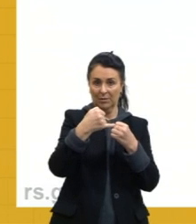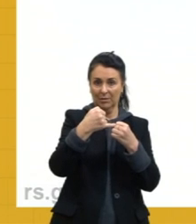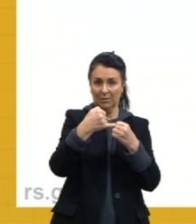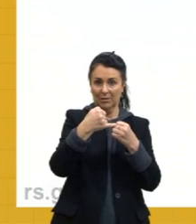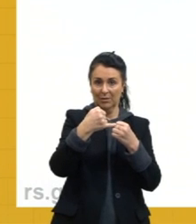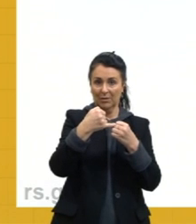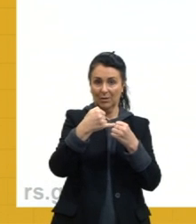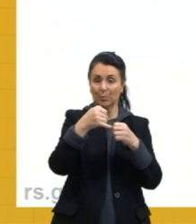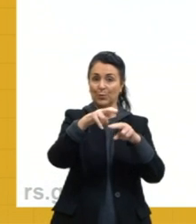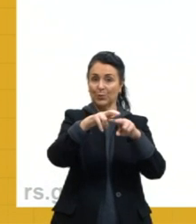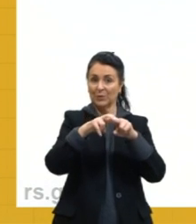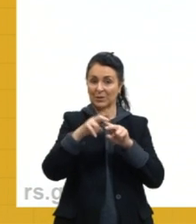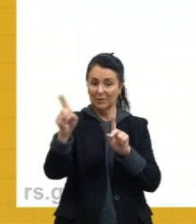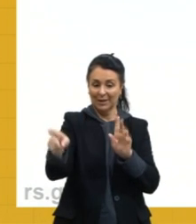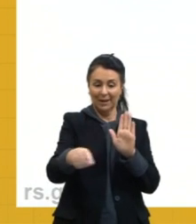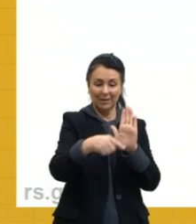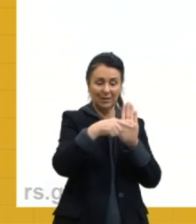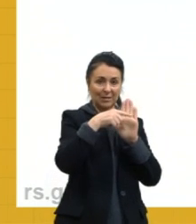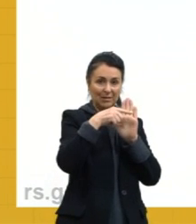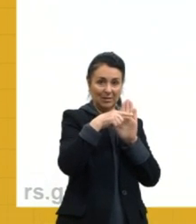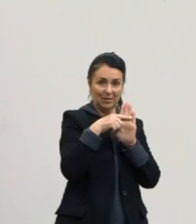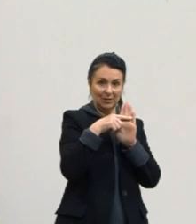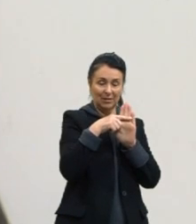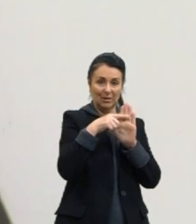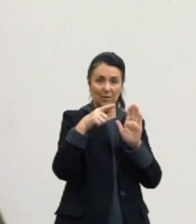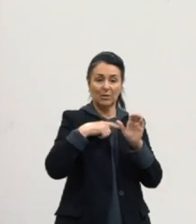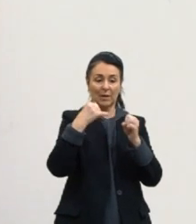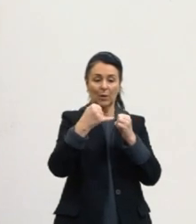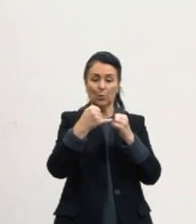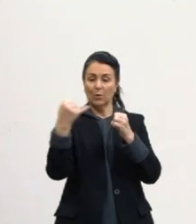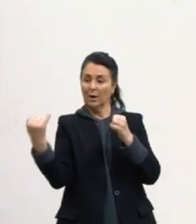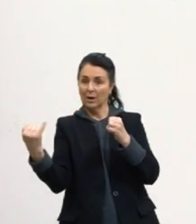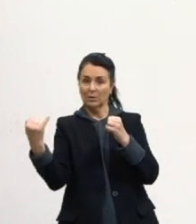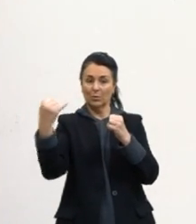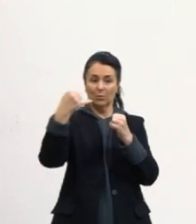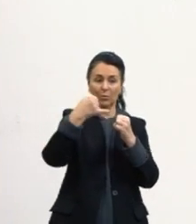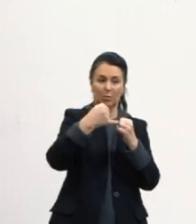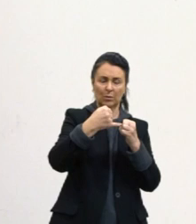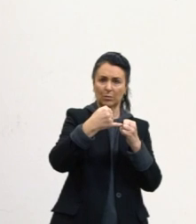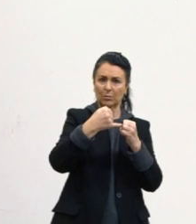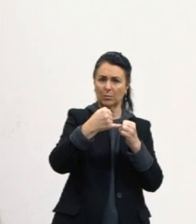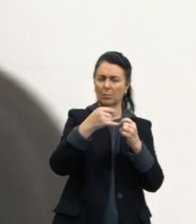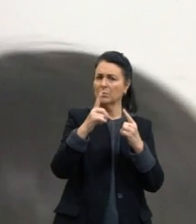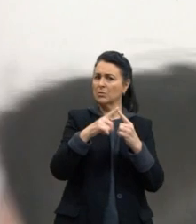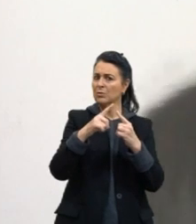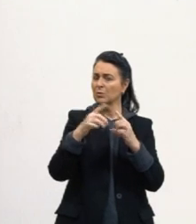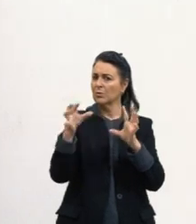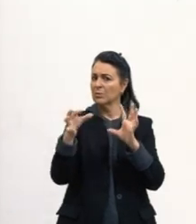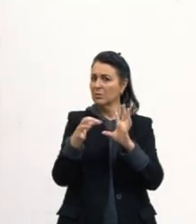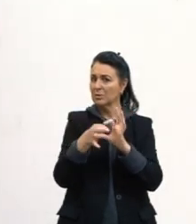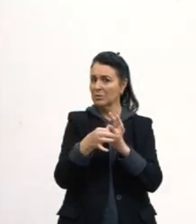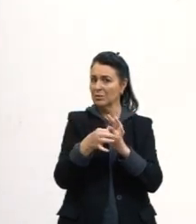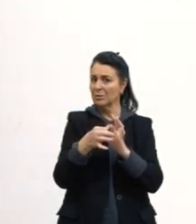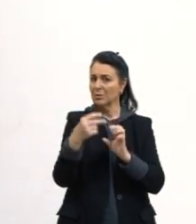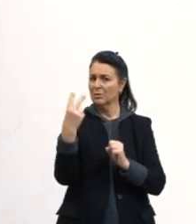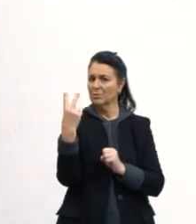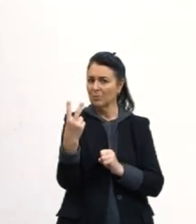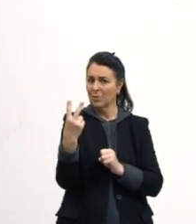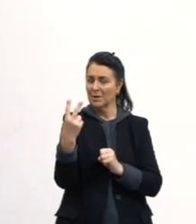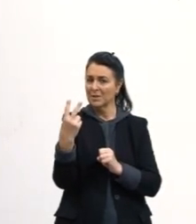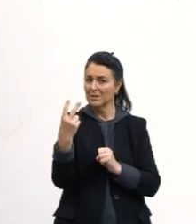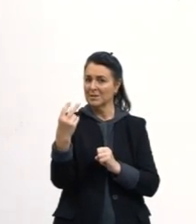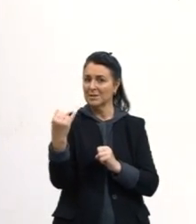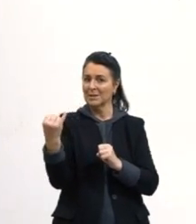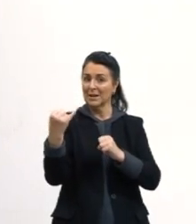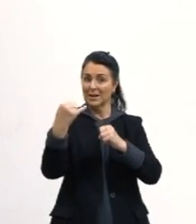negativo. Quando eu tenho um cátion e um ânion, que tipo de ligação eu faço? Se eu tenho dois íons,